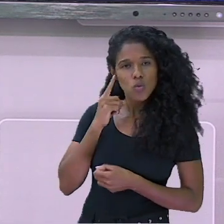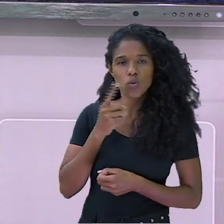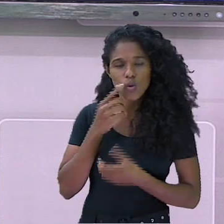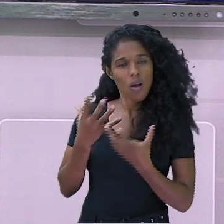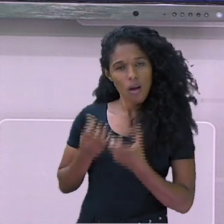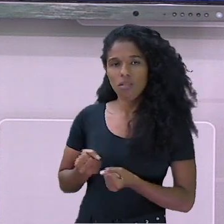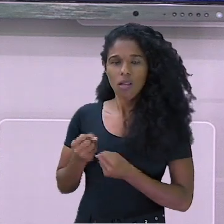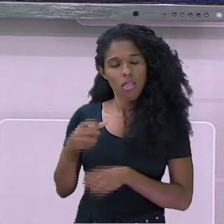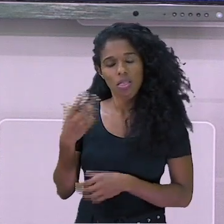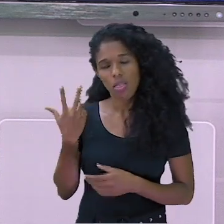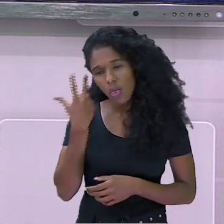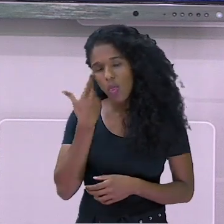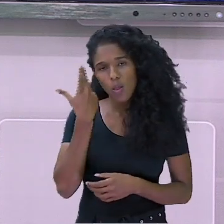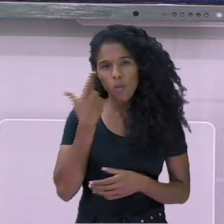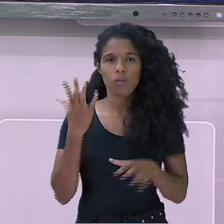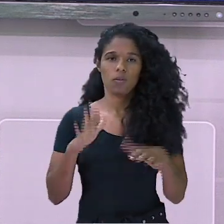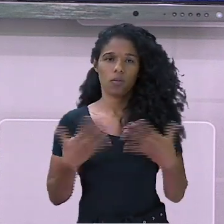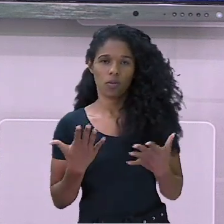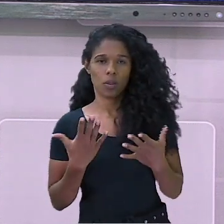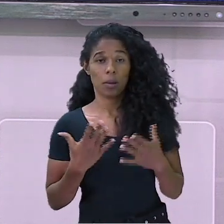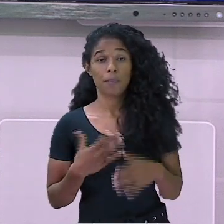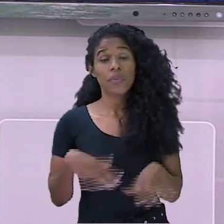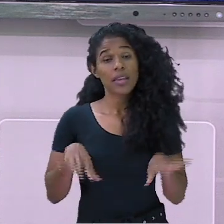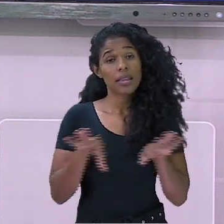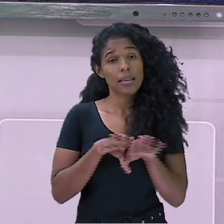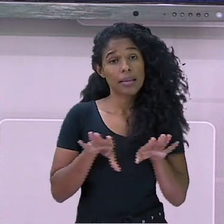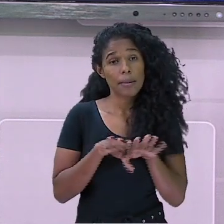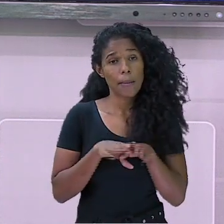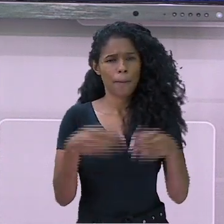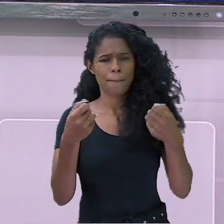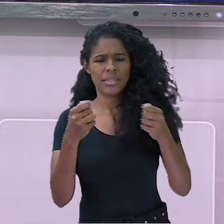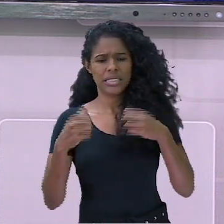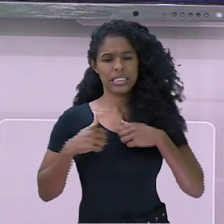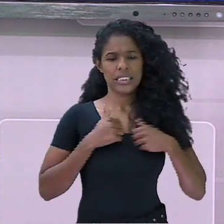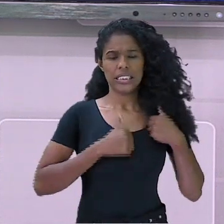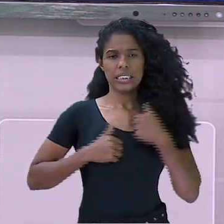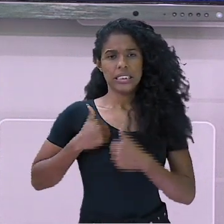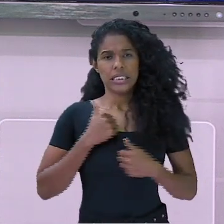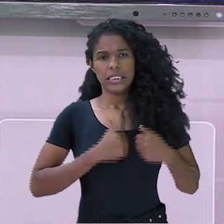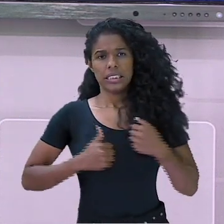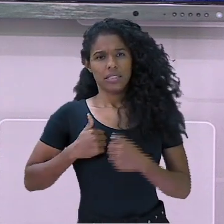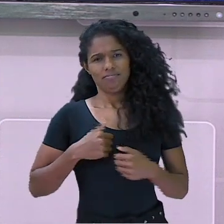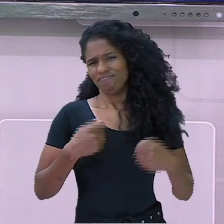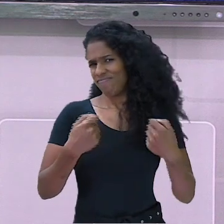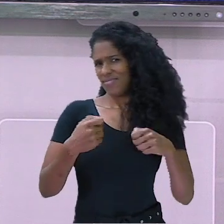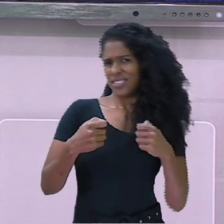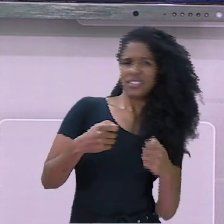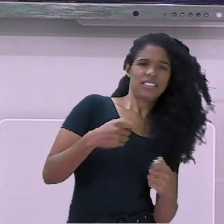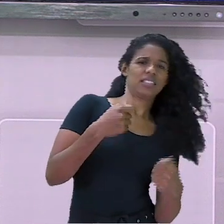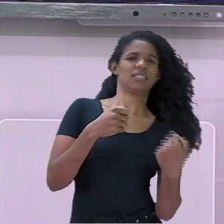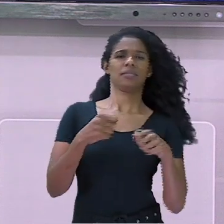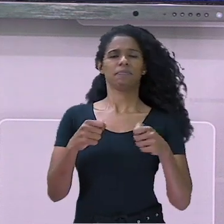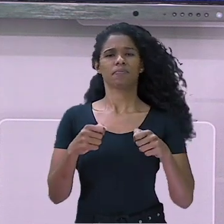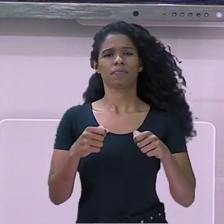que sejam atendidas. Não fique ansioso, pois isso pode atrapalhar sua conversa.